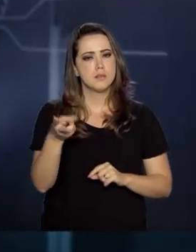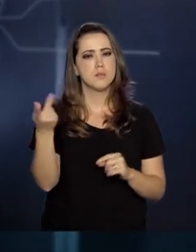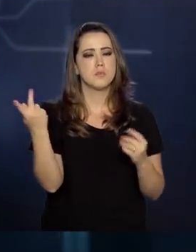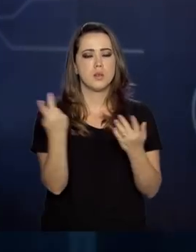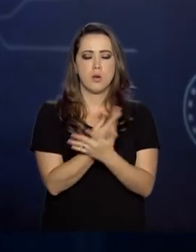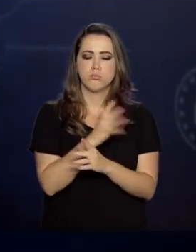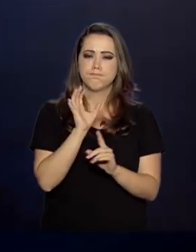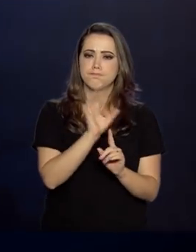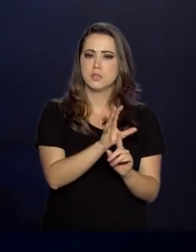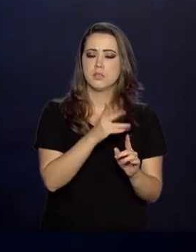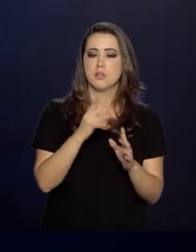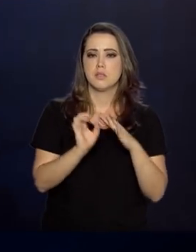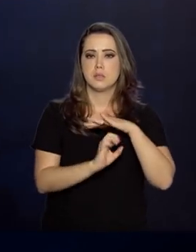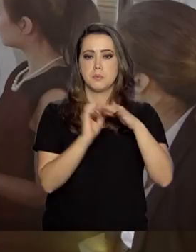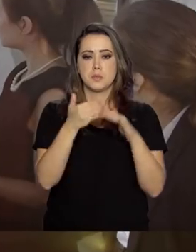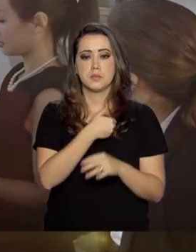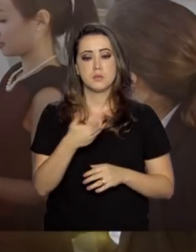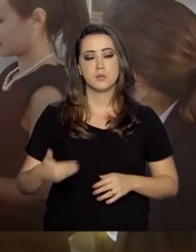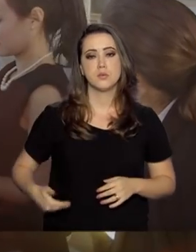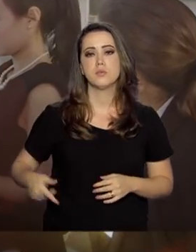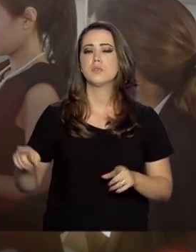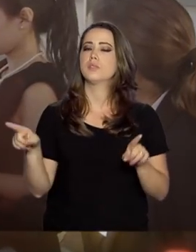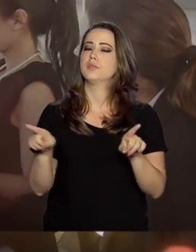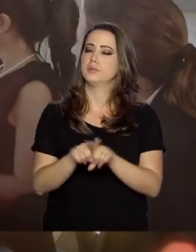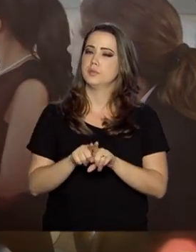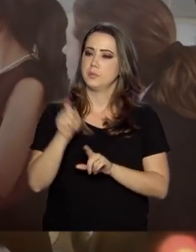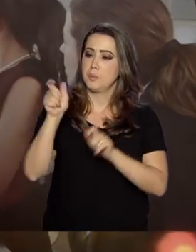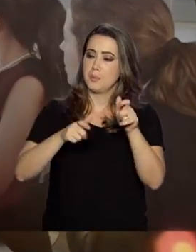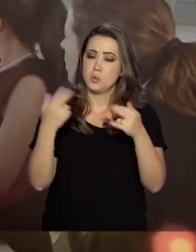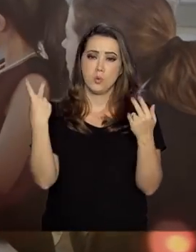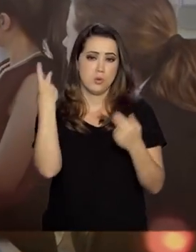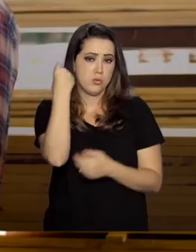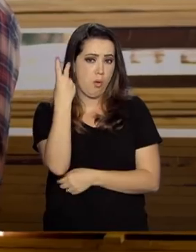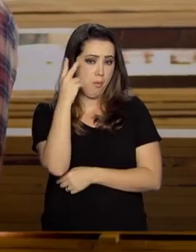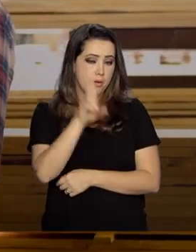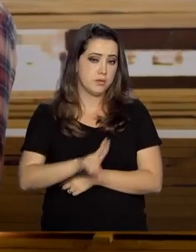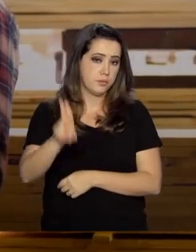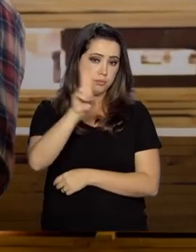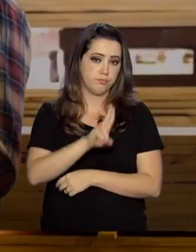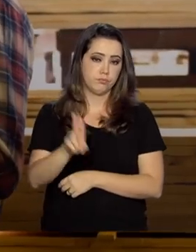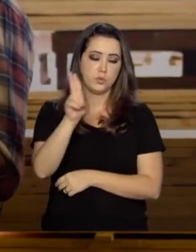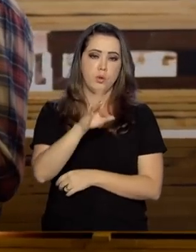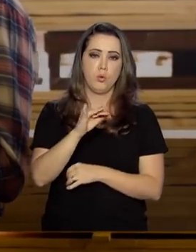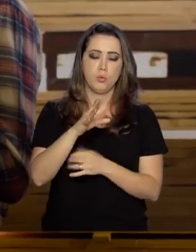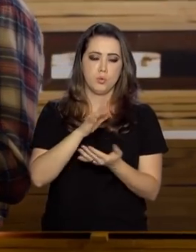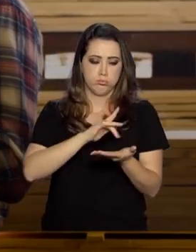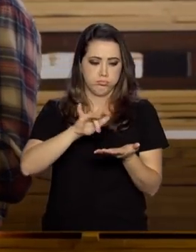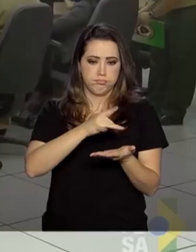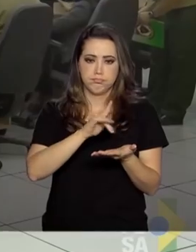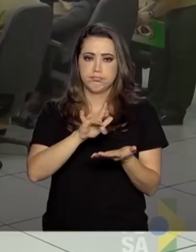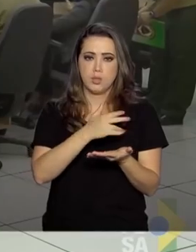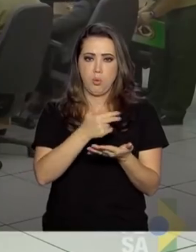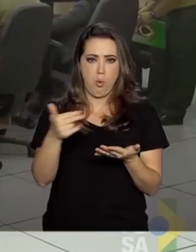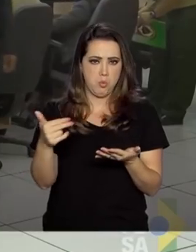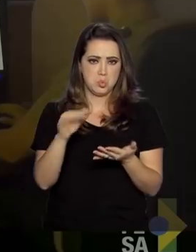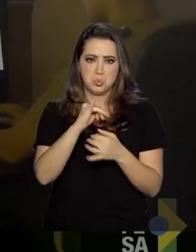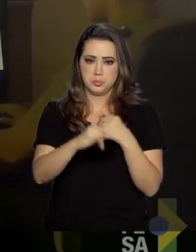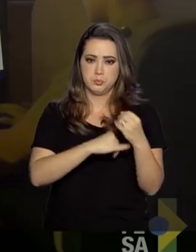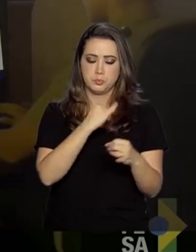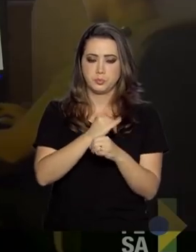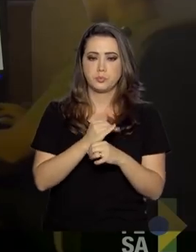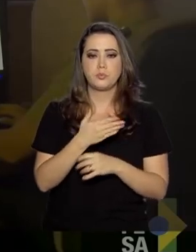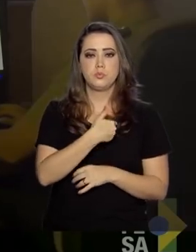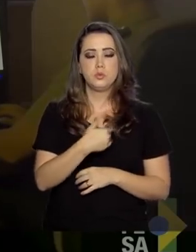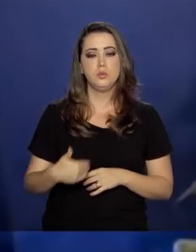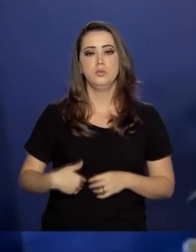ataques a empresas, governos e até pessoas comuns que utilizam aparelhos eletrônicos. O governo brasileiro